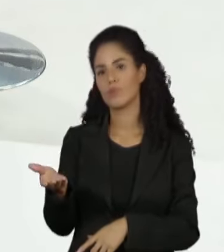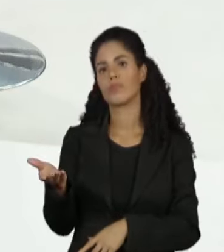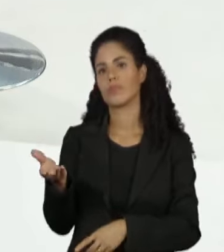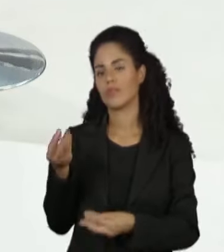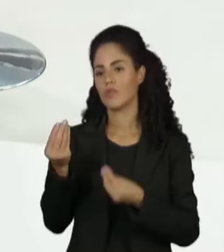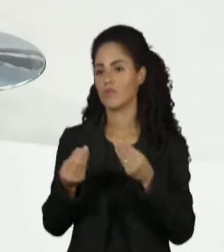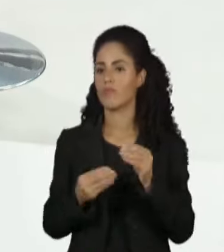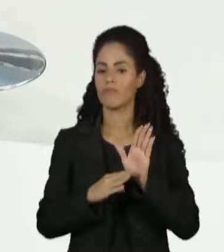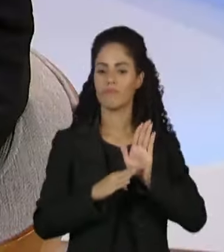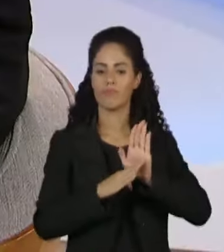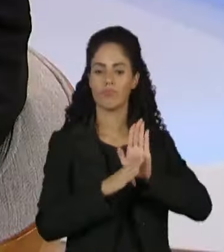o crescimento da região.